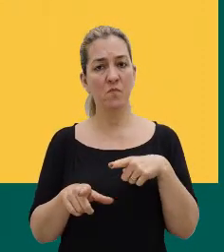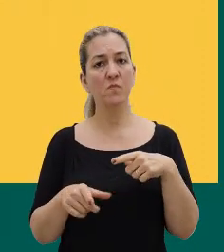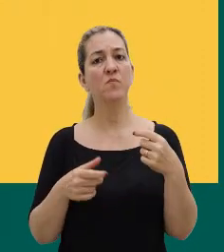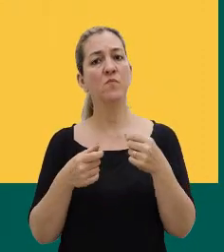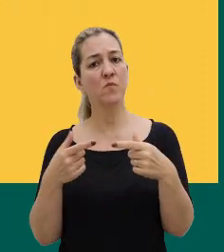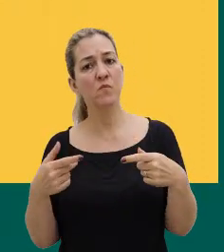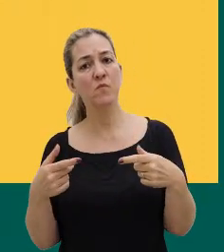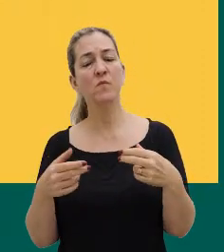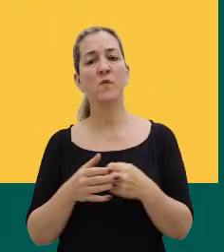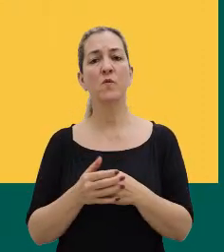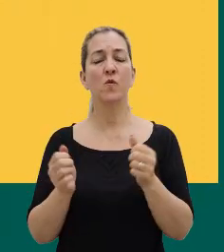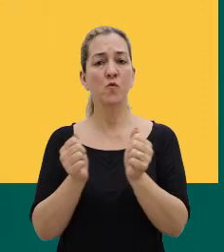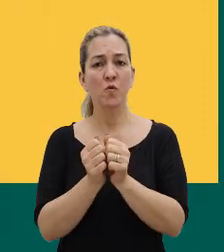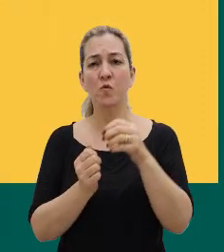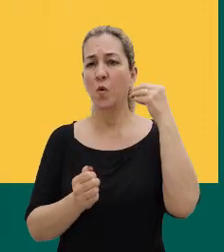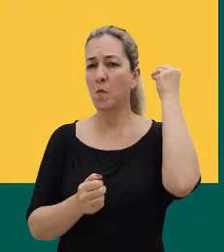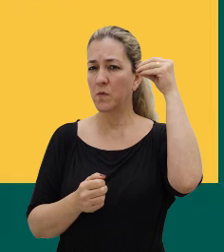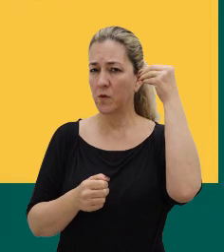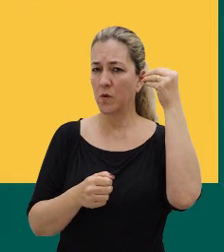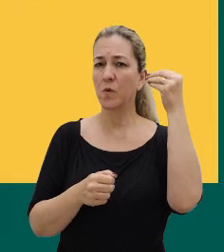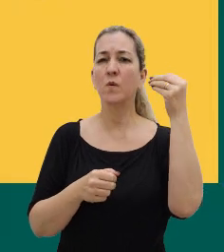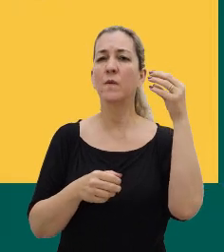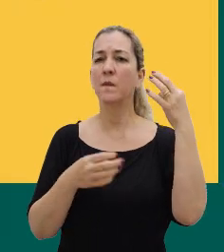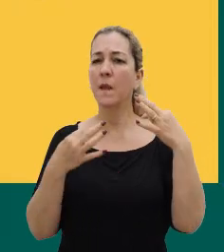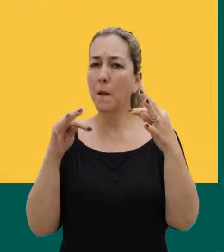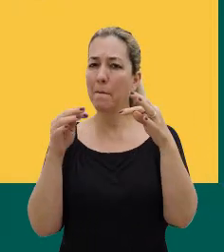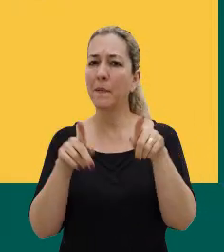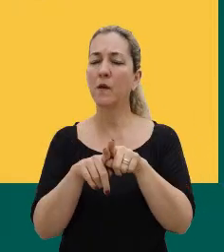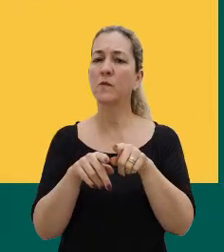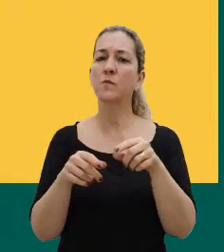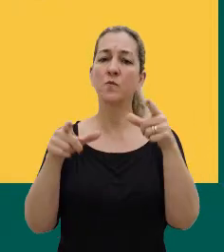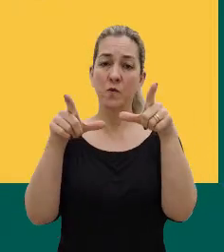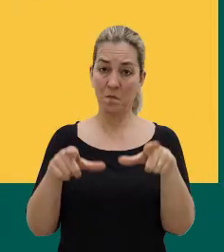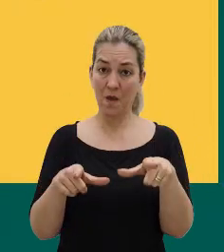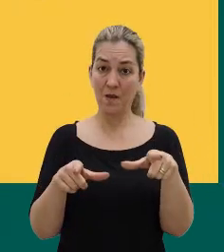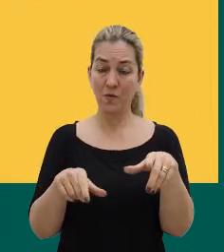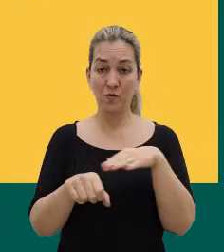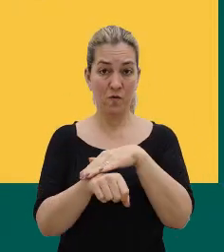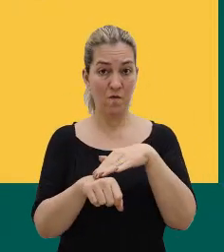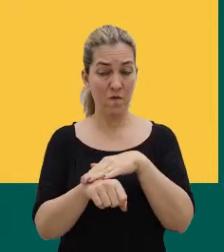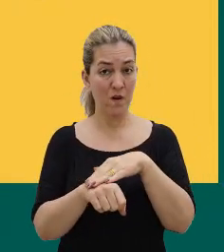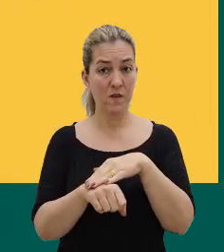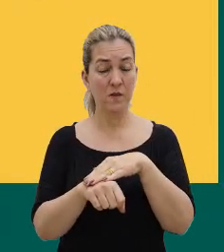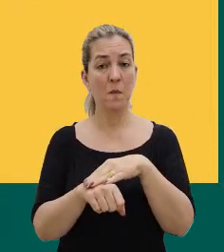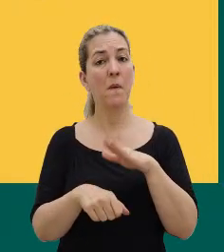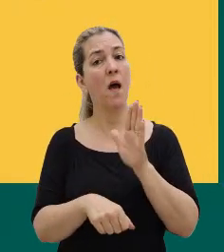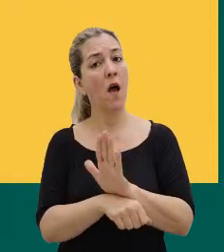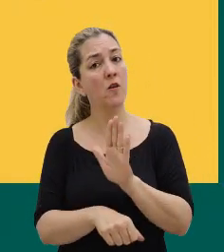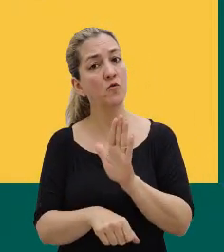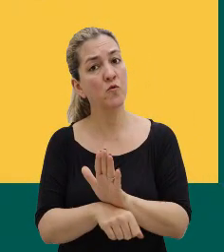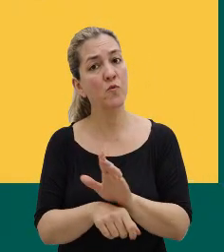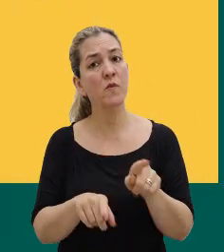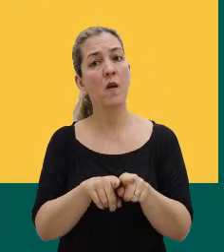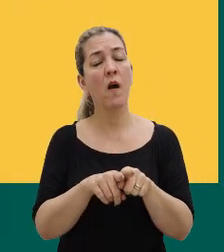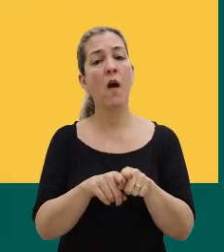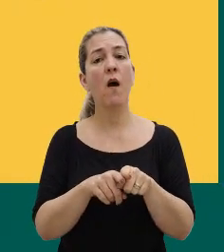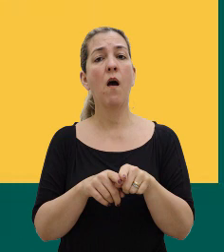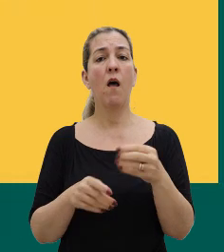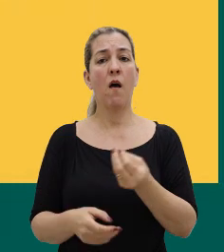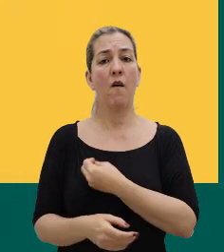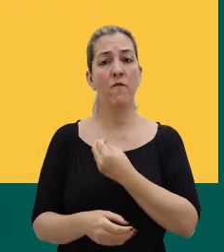junto com a psicoterapia, com esse espaço de conversa, que entra para ajudar a movimentar e modificar algo na vida